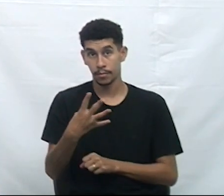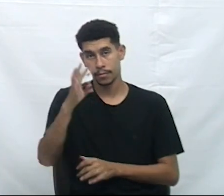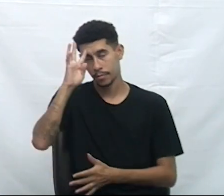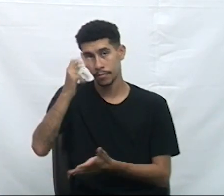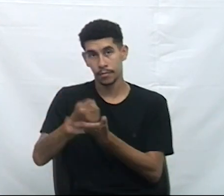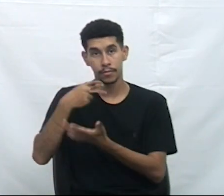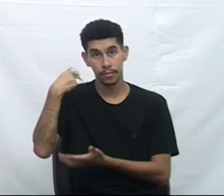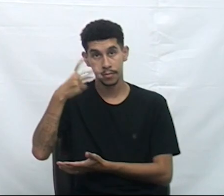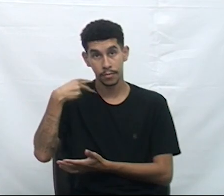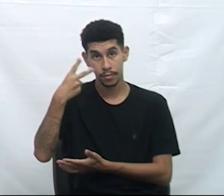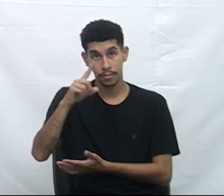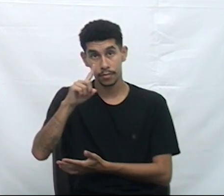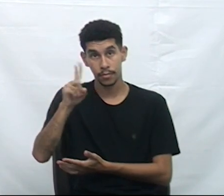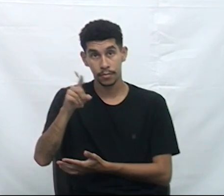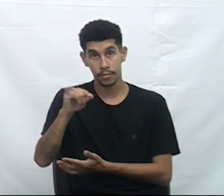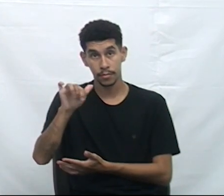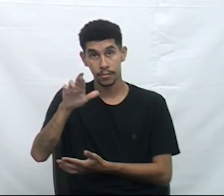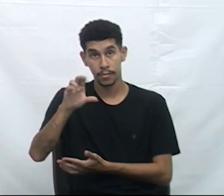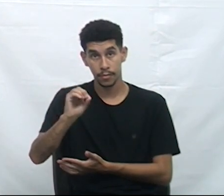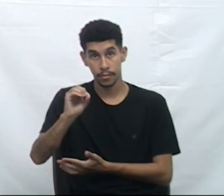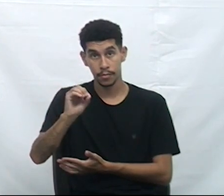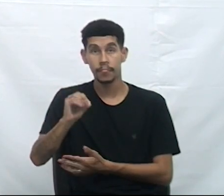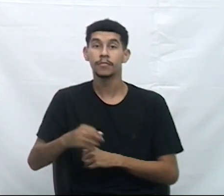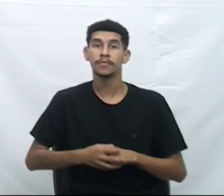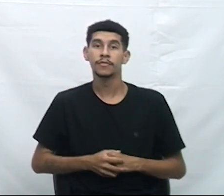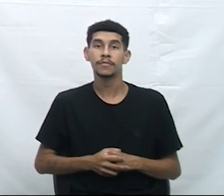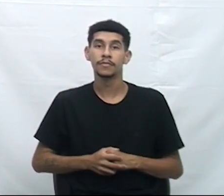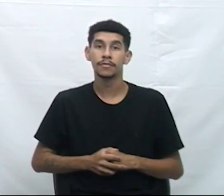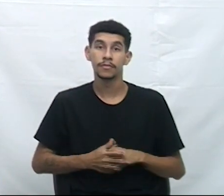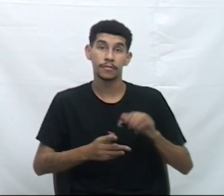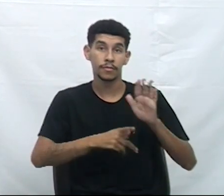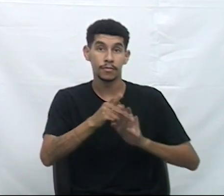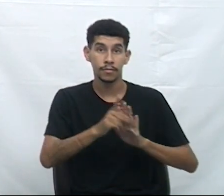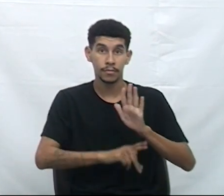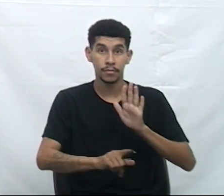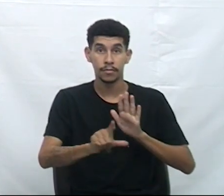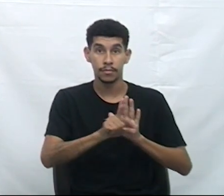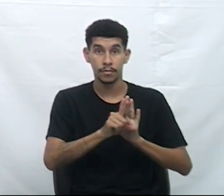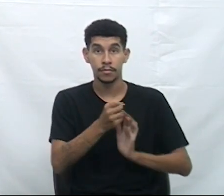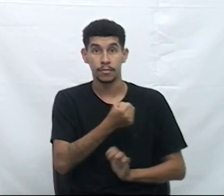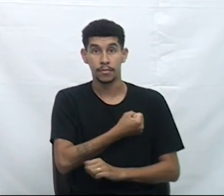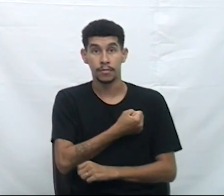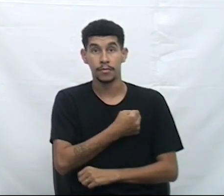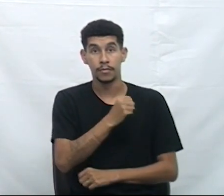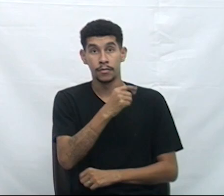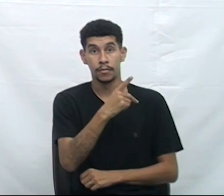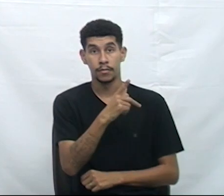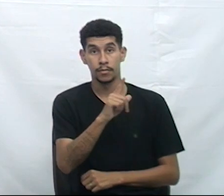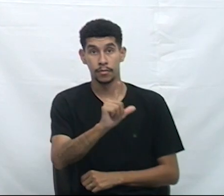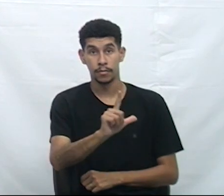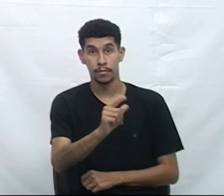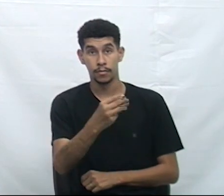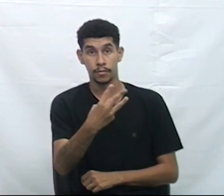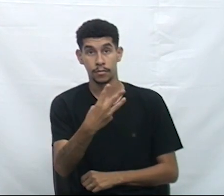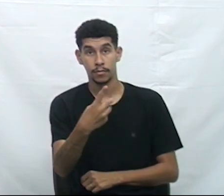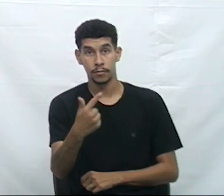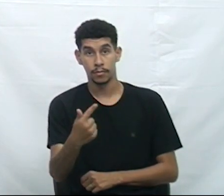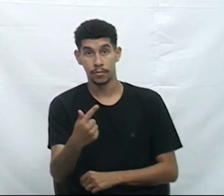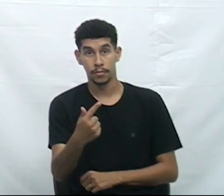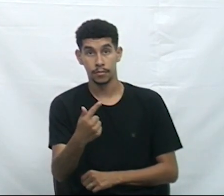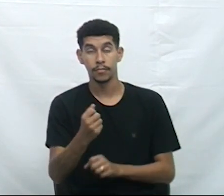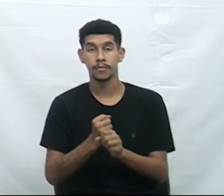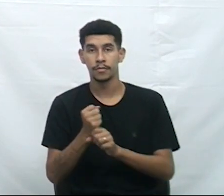Zairo José Casagrande. Projeto de lei número PL 37 de